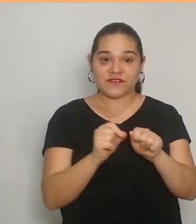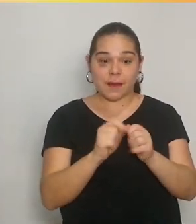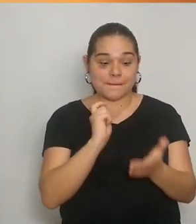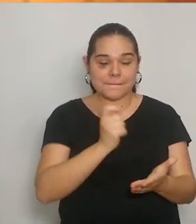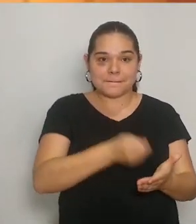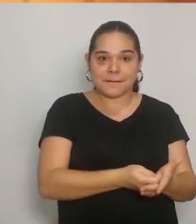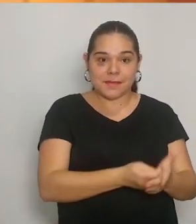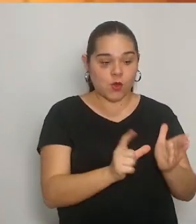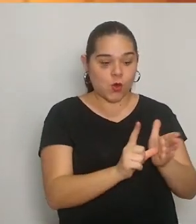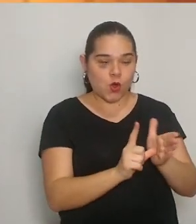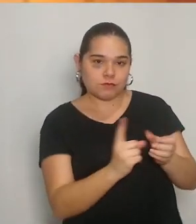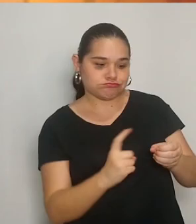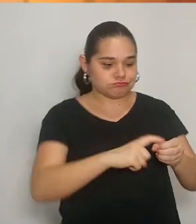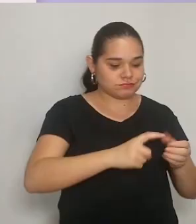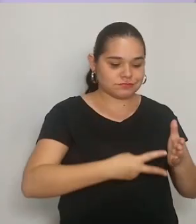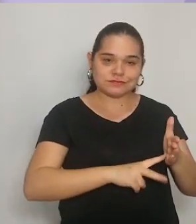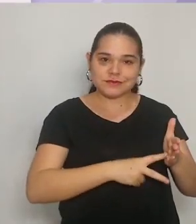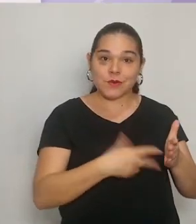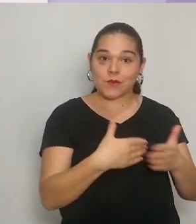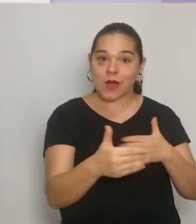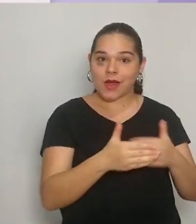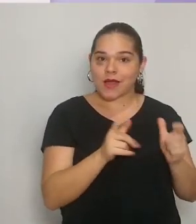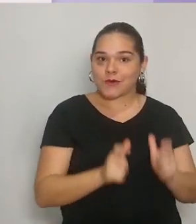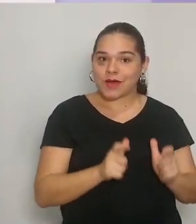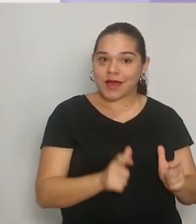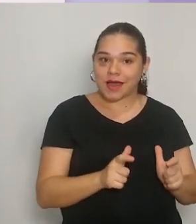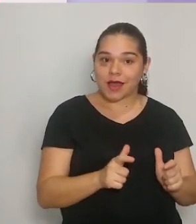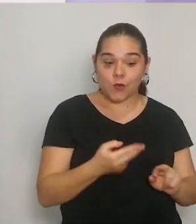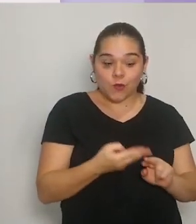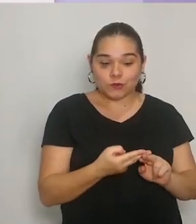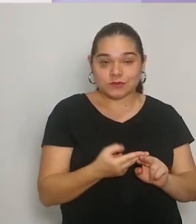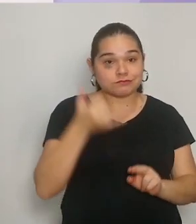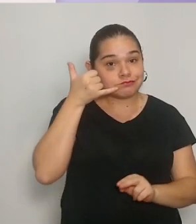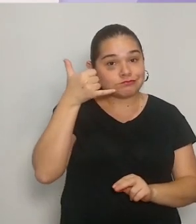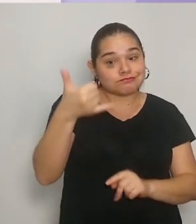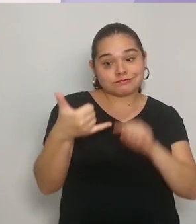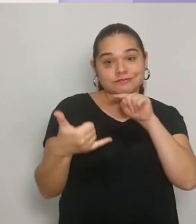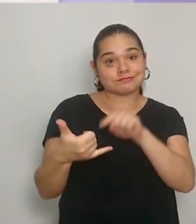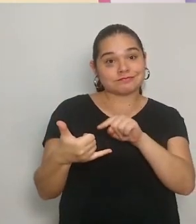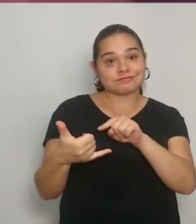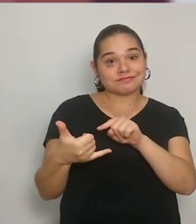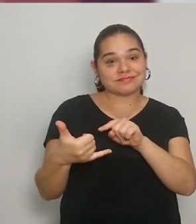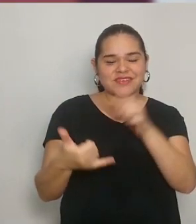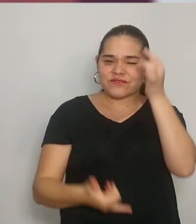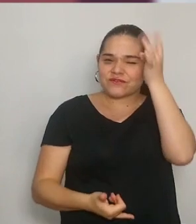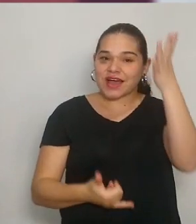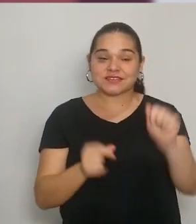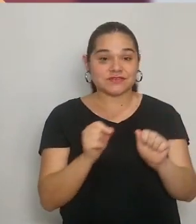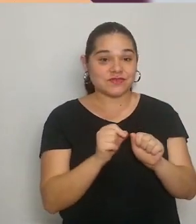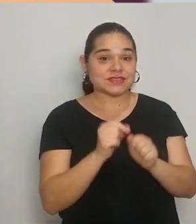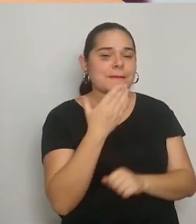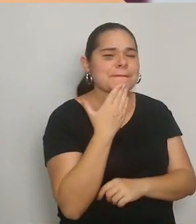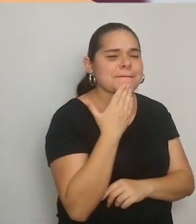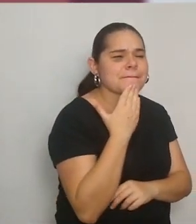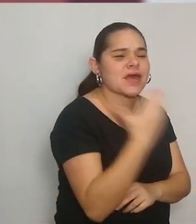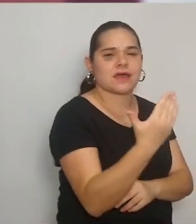da rede Fidelidade em qualquer lugar, a partir do seu celular. Assim, fica ainda mais prático fazer aquele